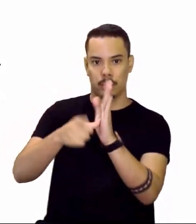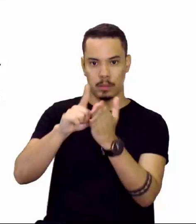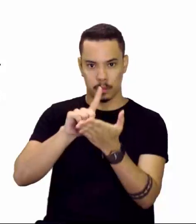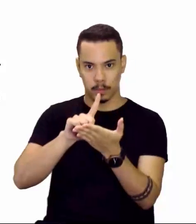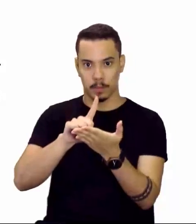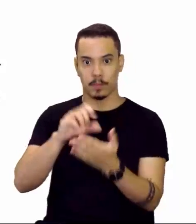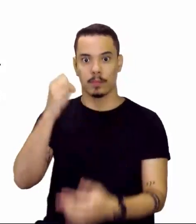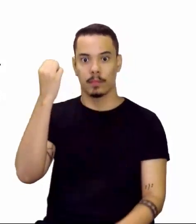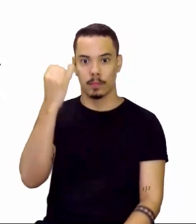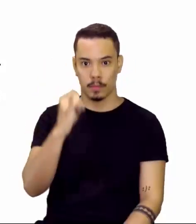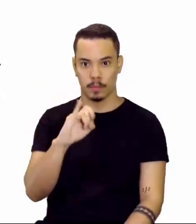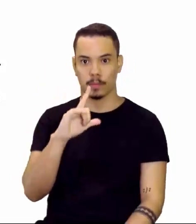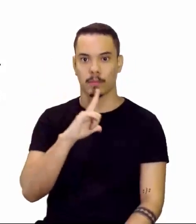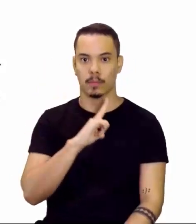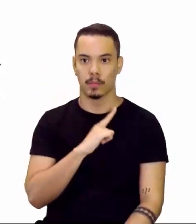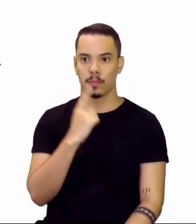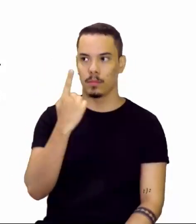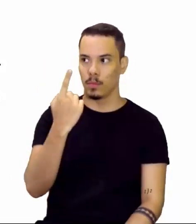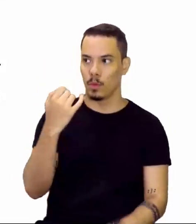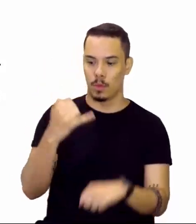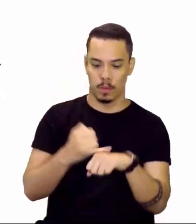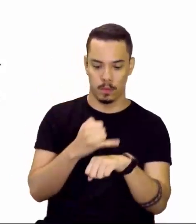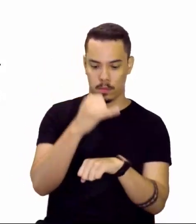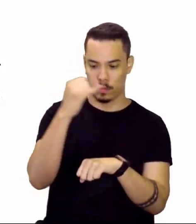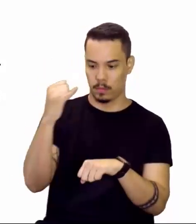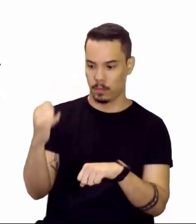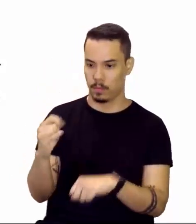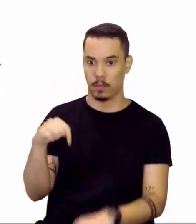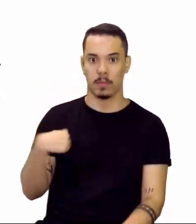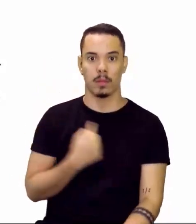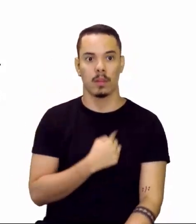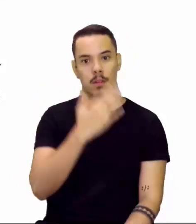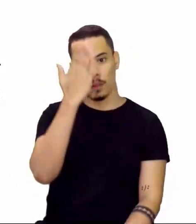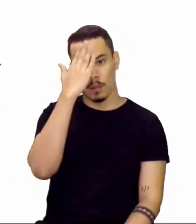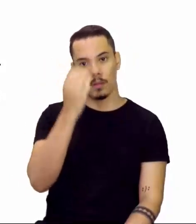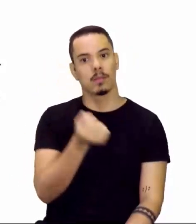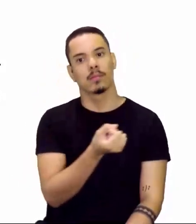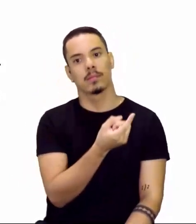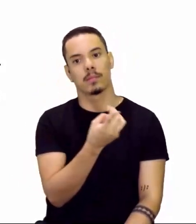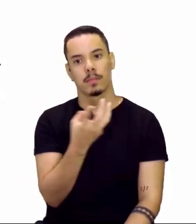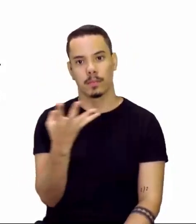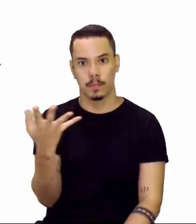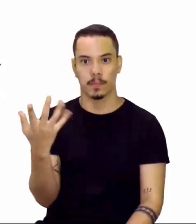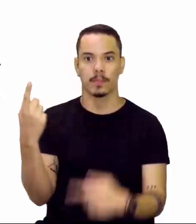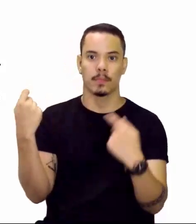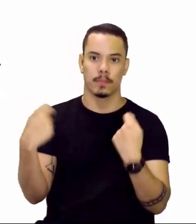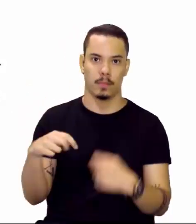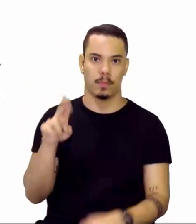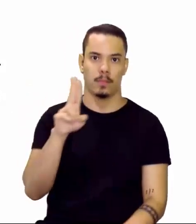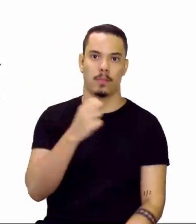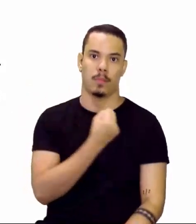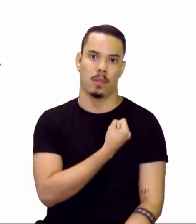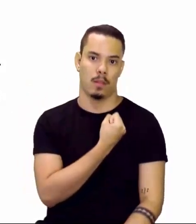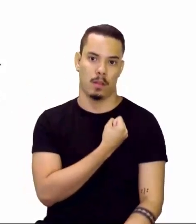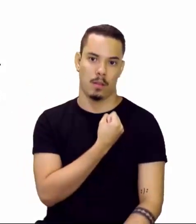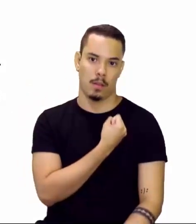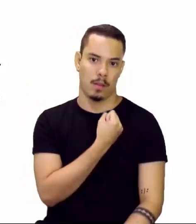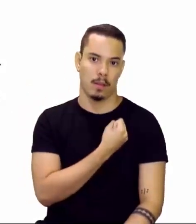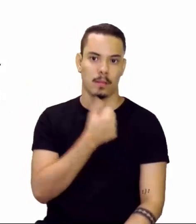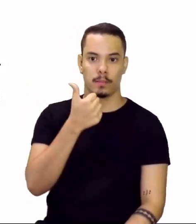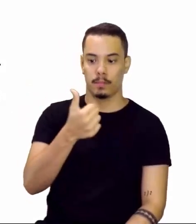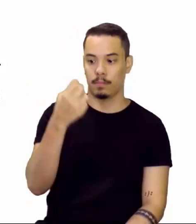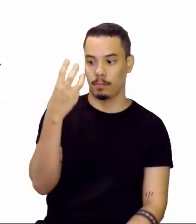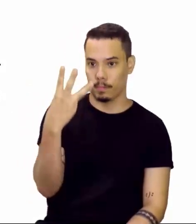Quando ele é um cátion, para a gente saber a quantidade de elétrons, a gente vai pegar o número de prótons que ele tem,